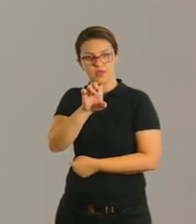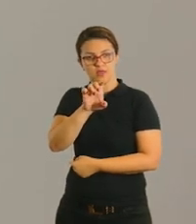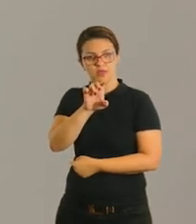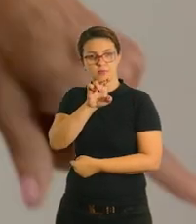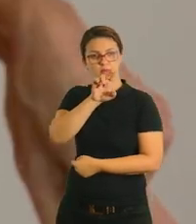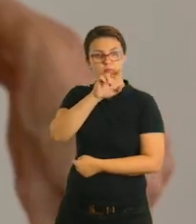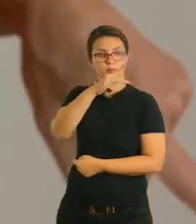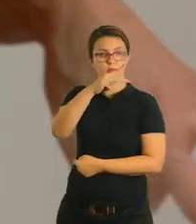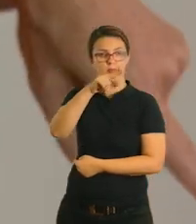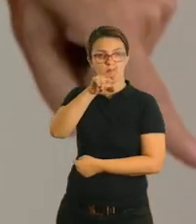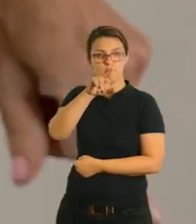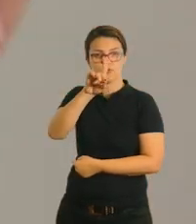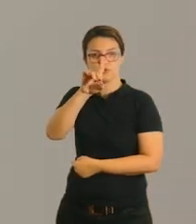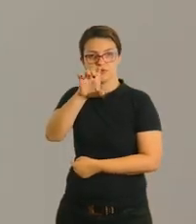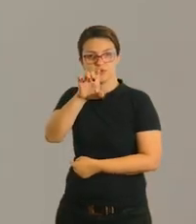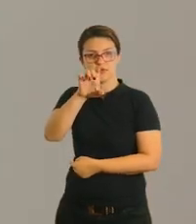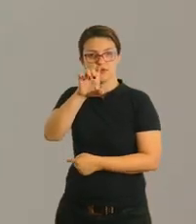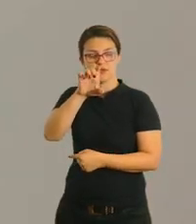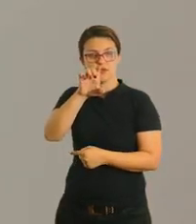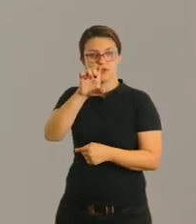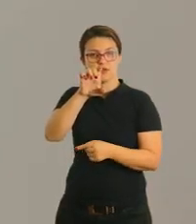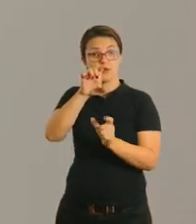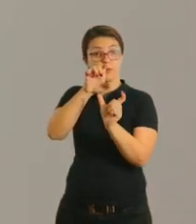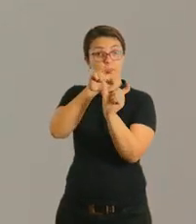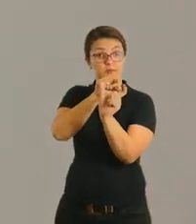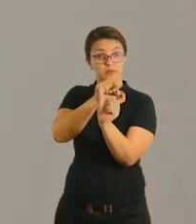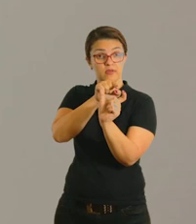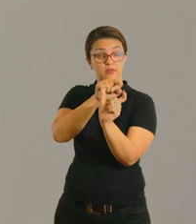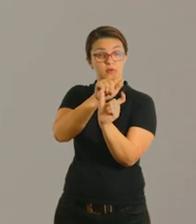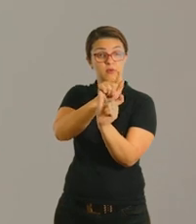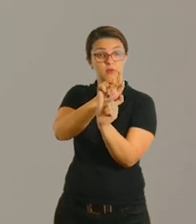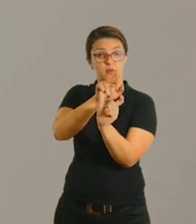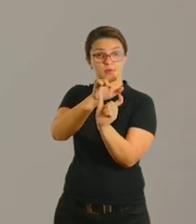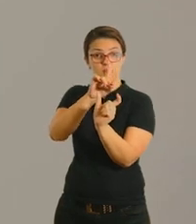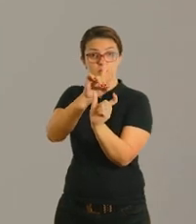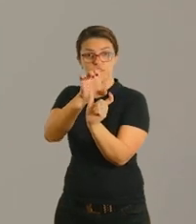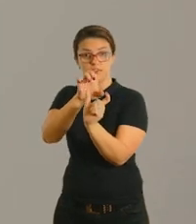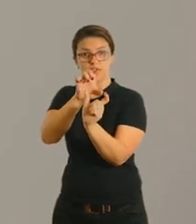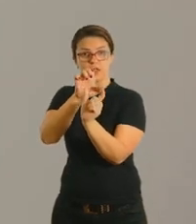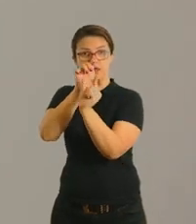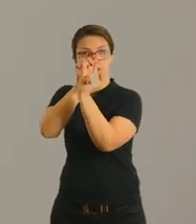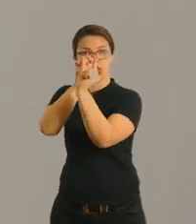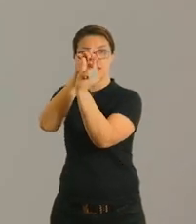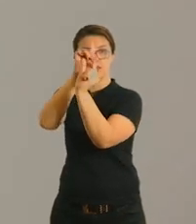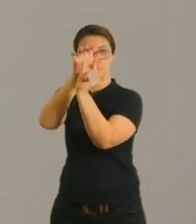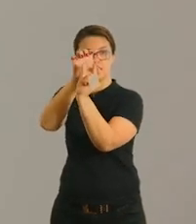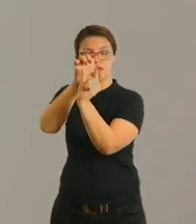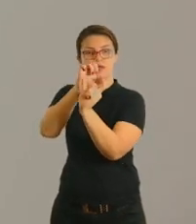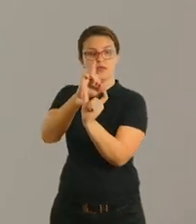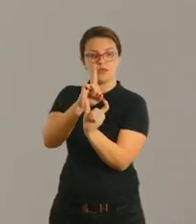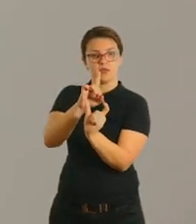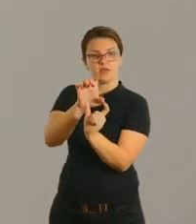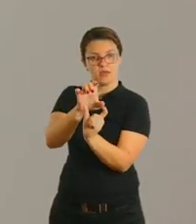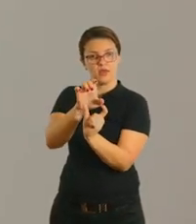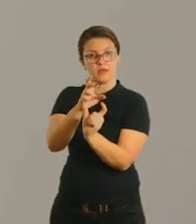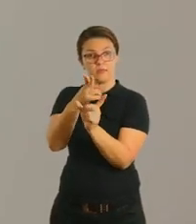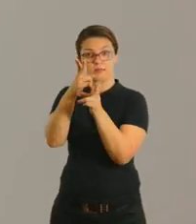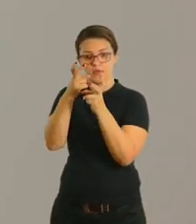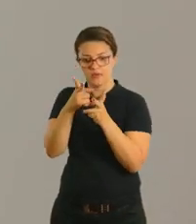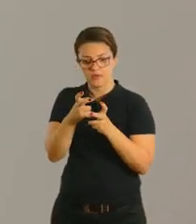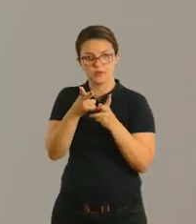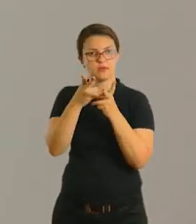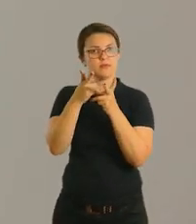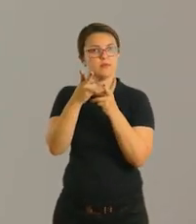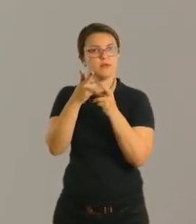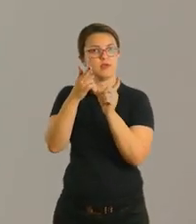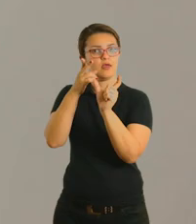Que a palavra lá, pude e gude. Eu coloquei aqui. E é bem interessante porque a criança vai descobrir, ó. Ela vê que os dois terminam